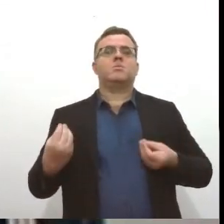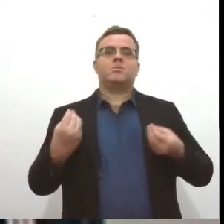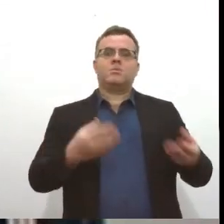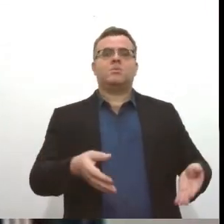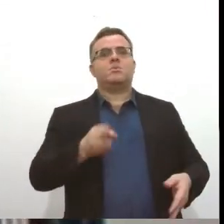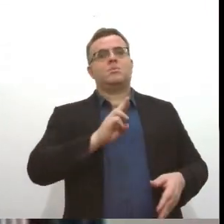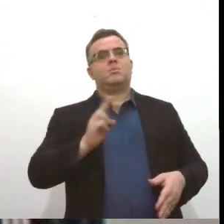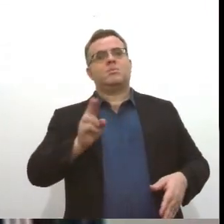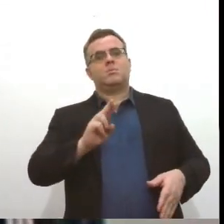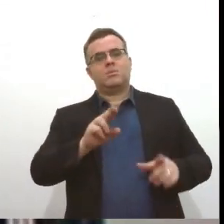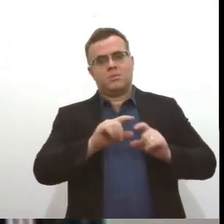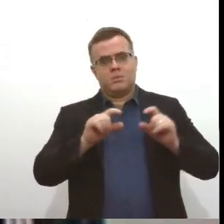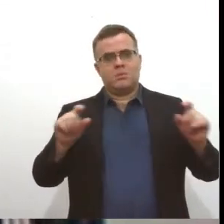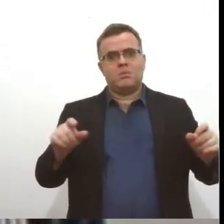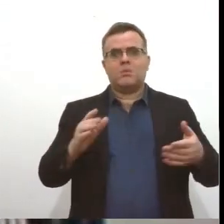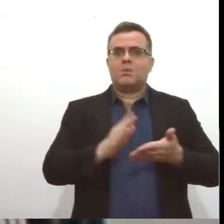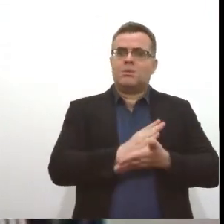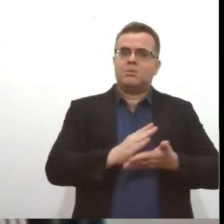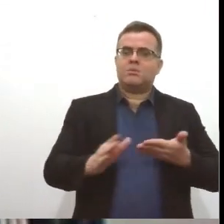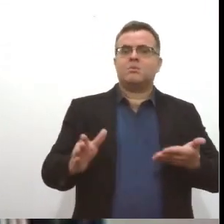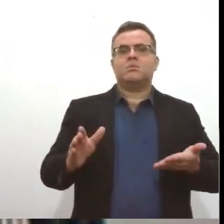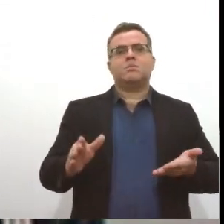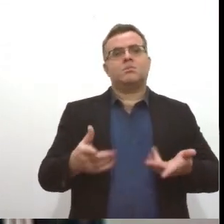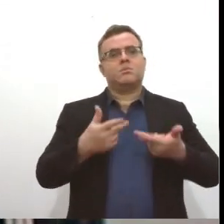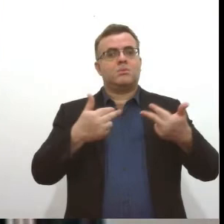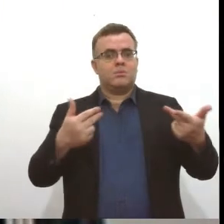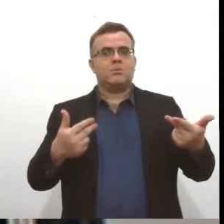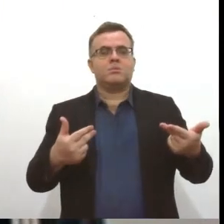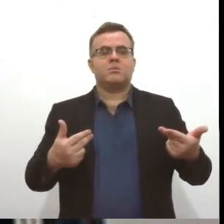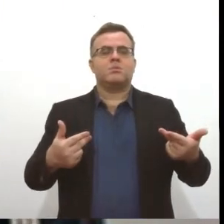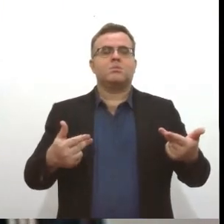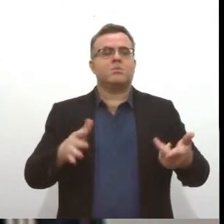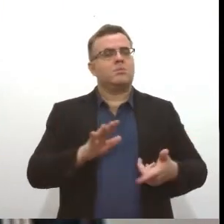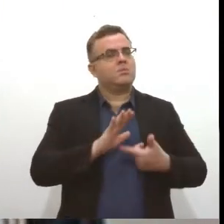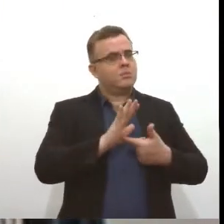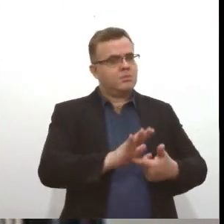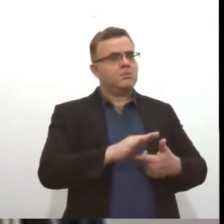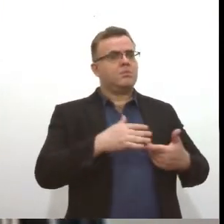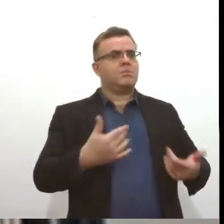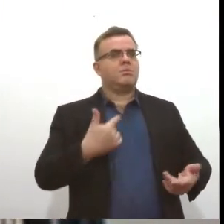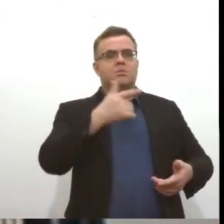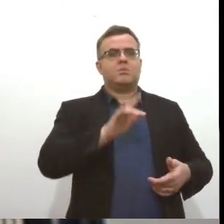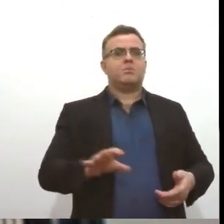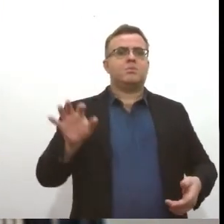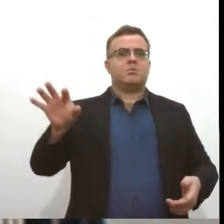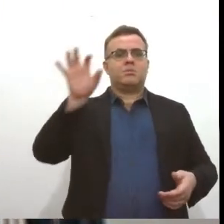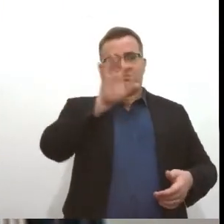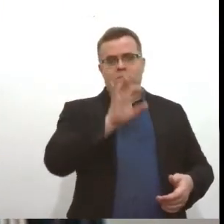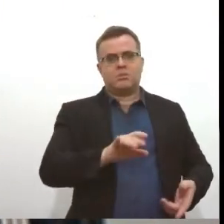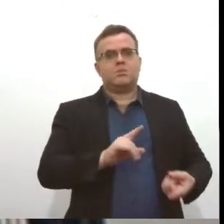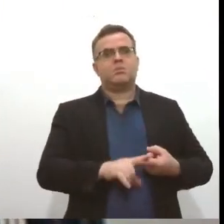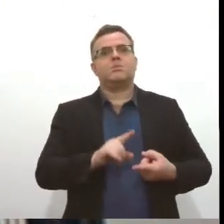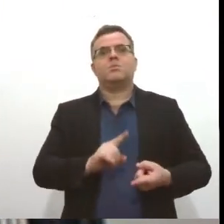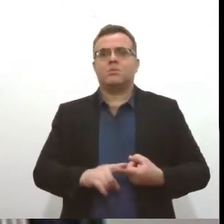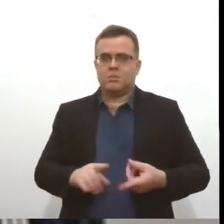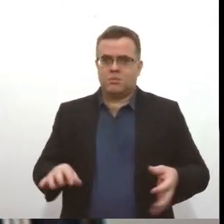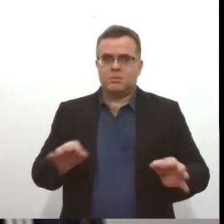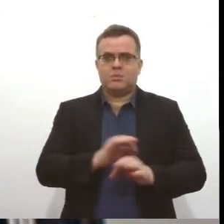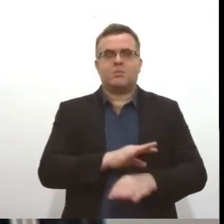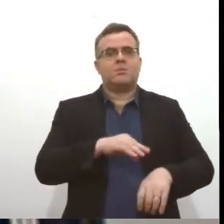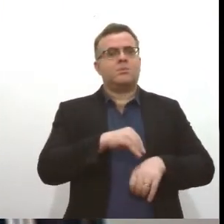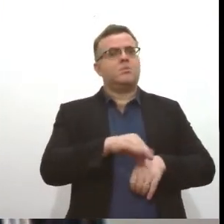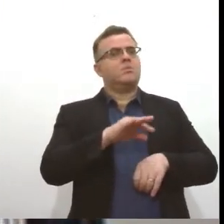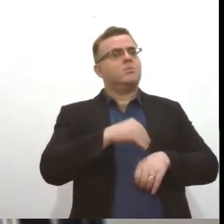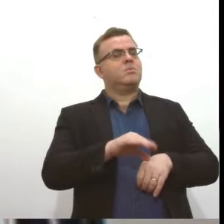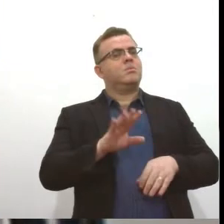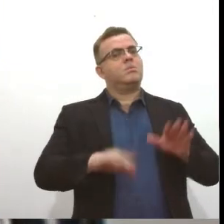completo e alguns dados para que a gente possa fazer essa busca. Inclusive, em outros estados, viu? A gente deixa aqui uma informação, porque muitos